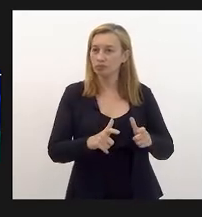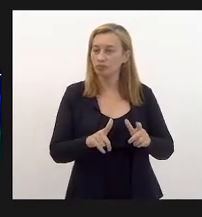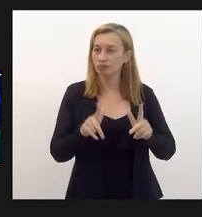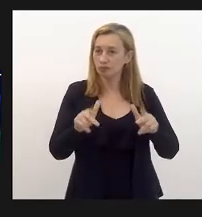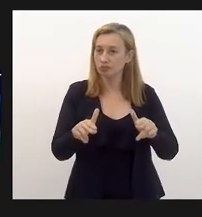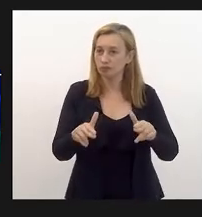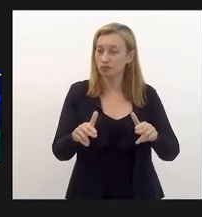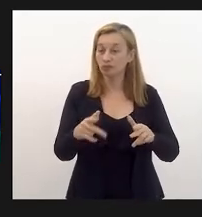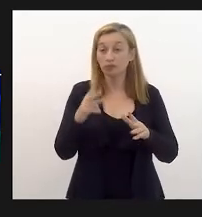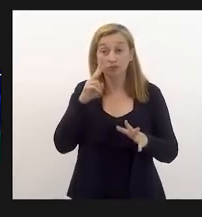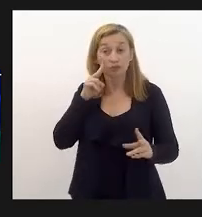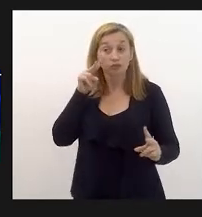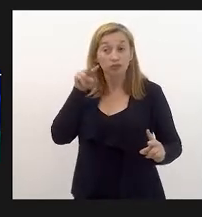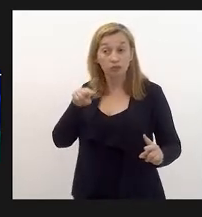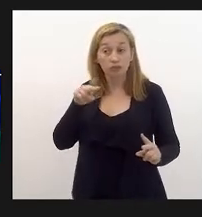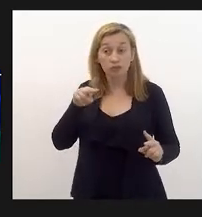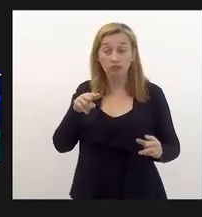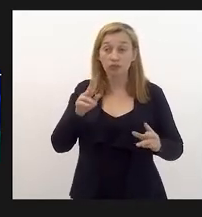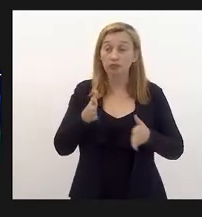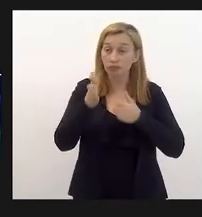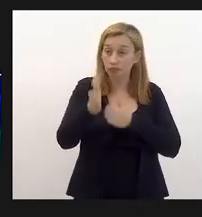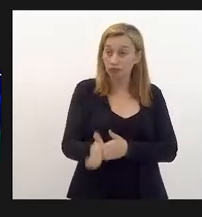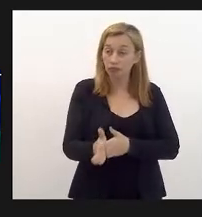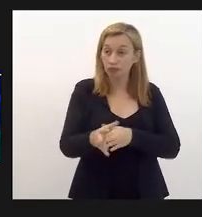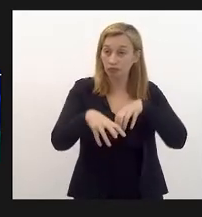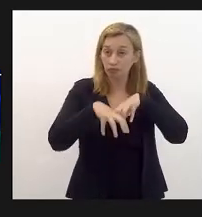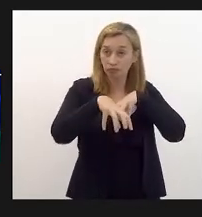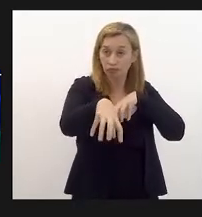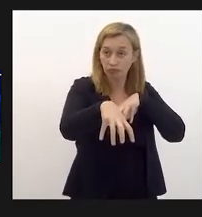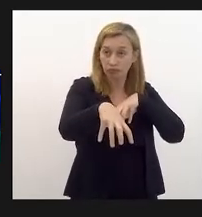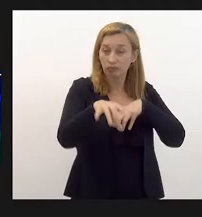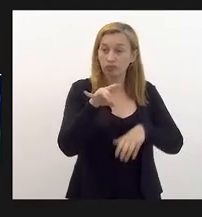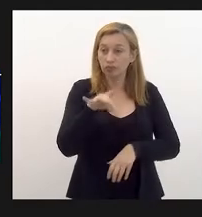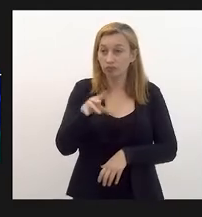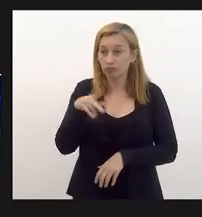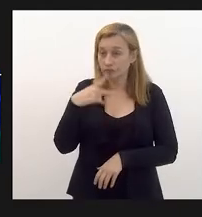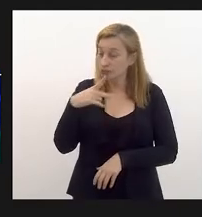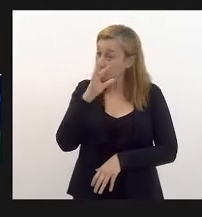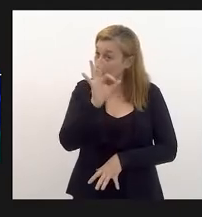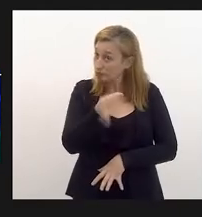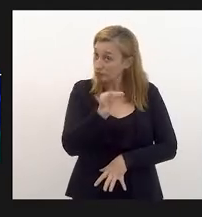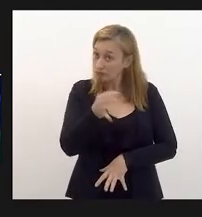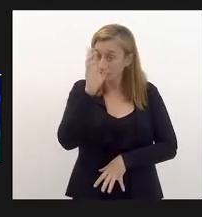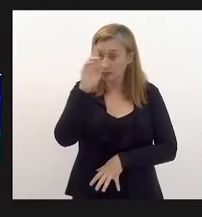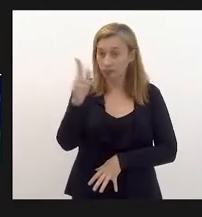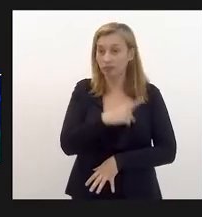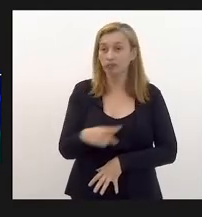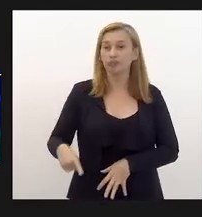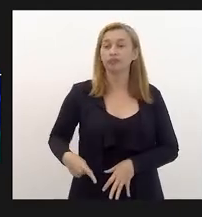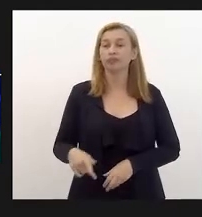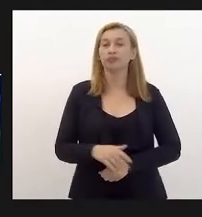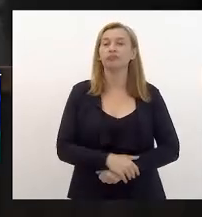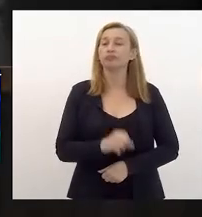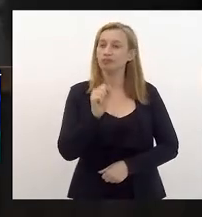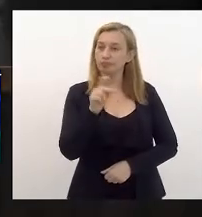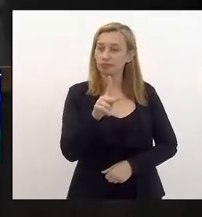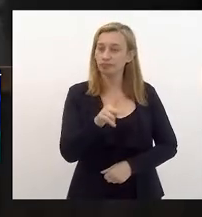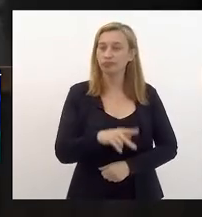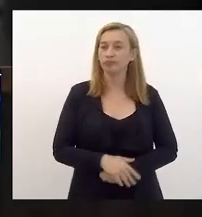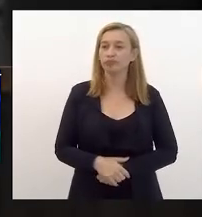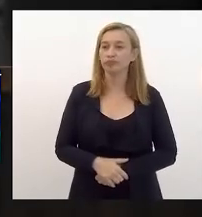aqui atento e fiel à nossa sessão por via remota, só para deixar isso consignado, senhor presidente. Ok,